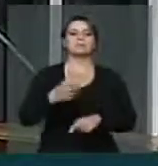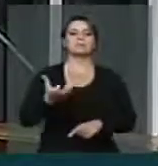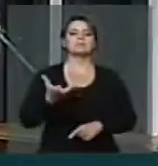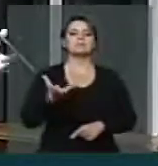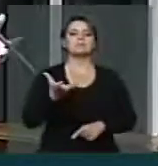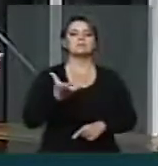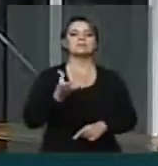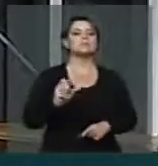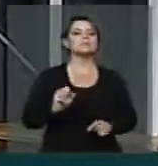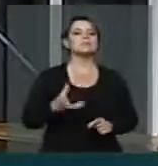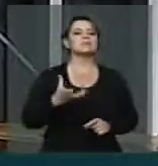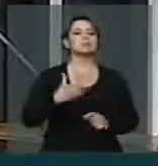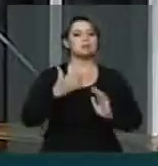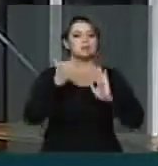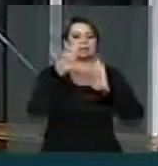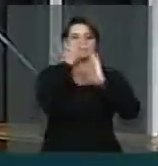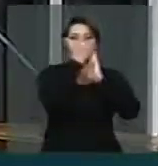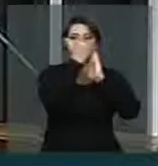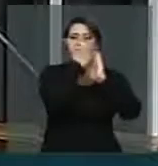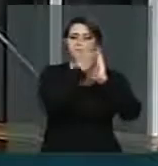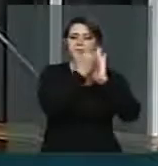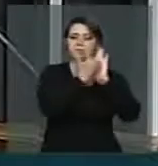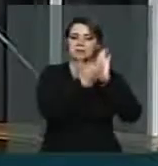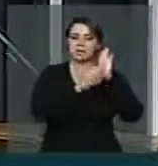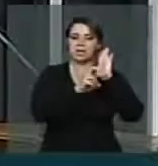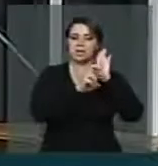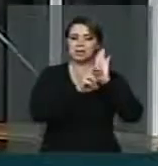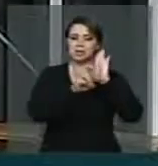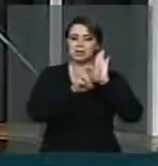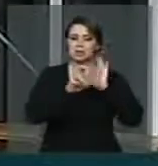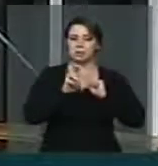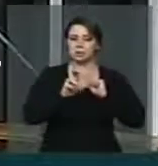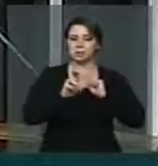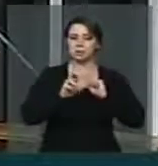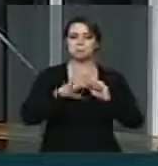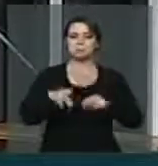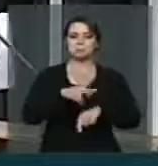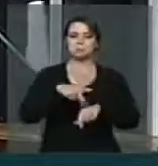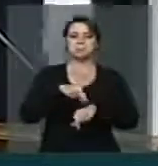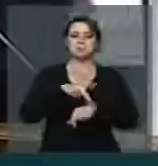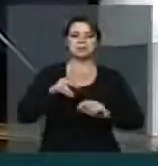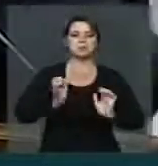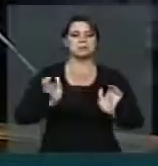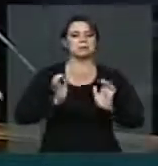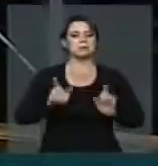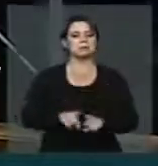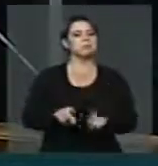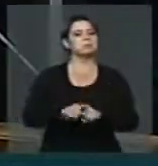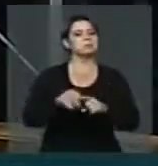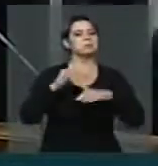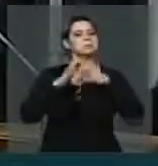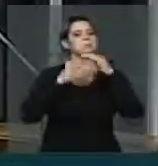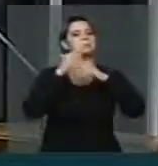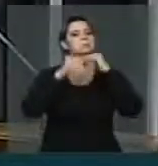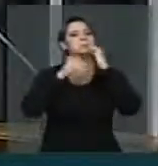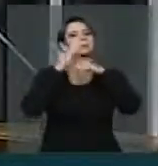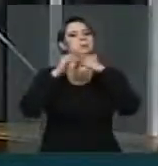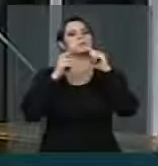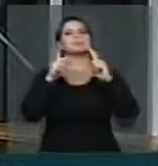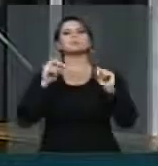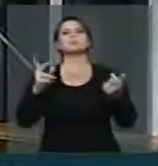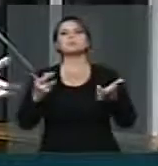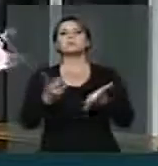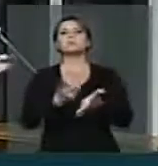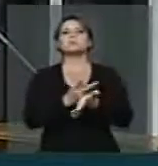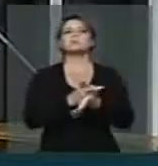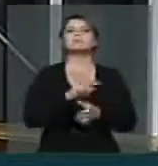a quinta economia do mundo, que um país que quer se apresentar como um país moderno, desenvolvido, o que é que está